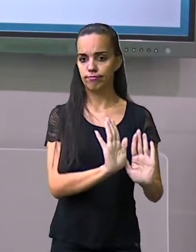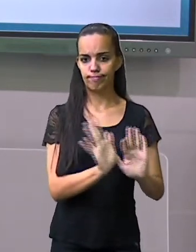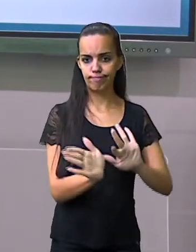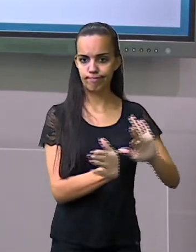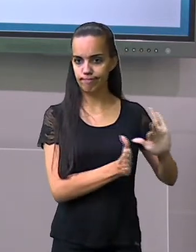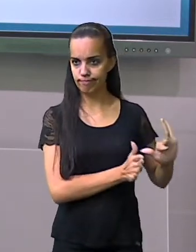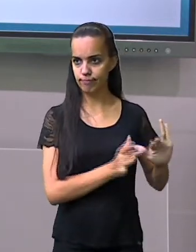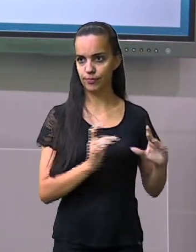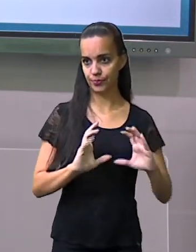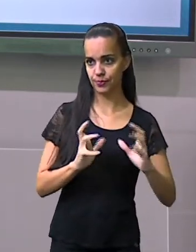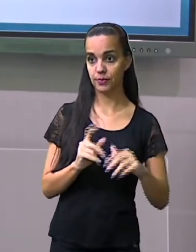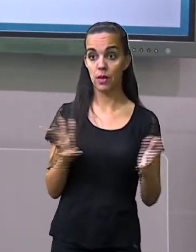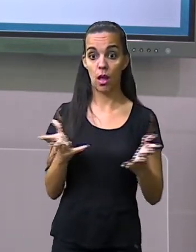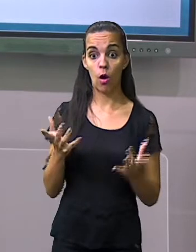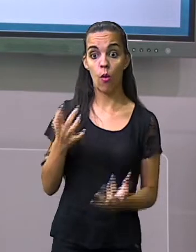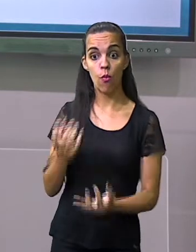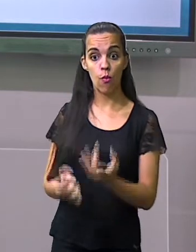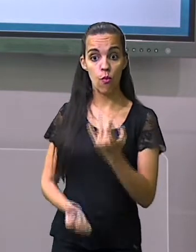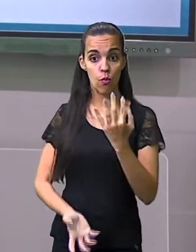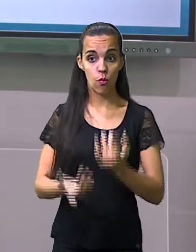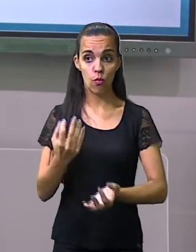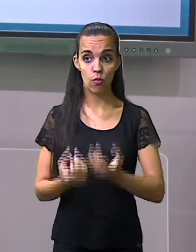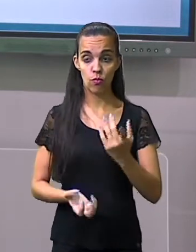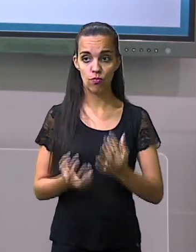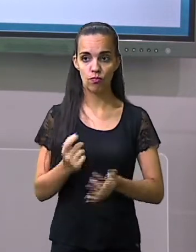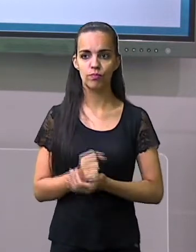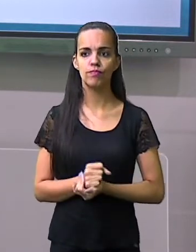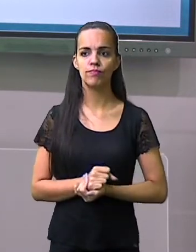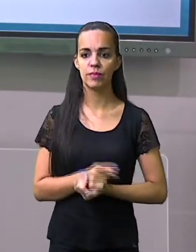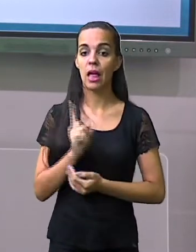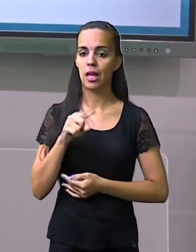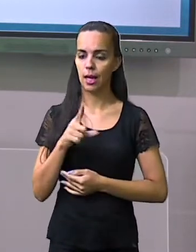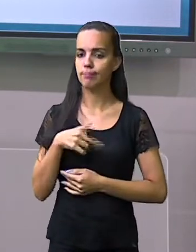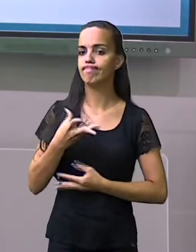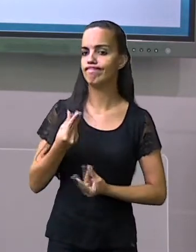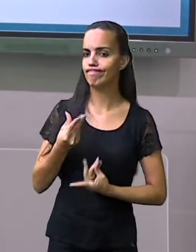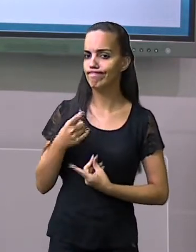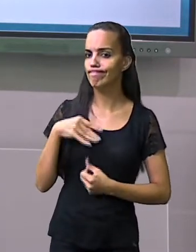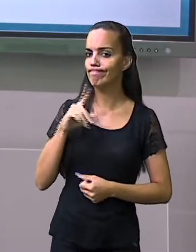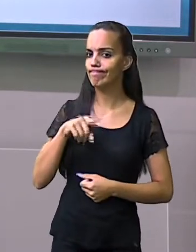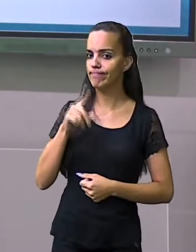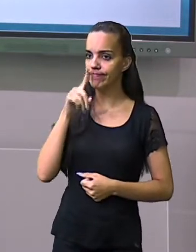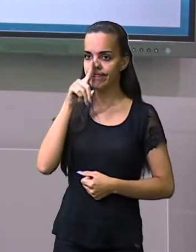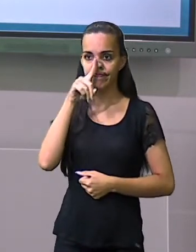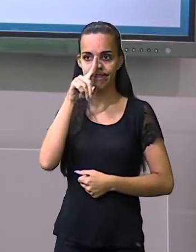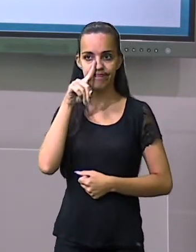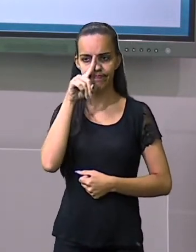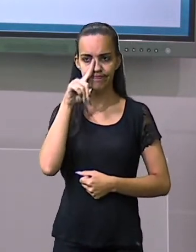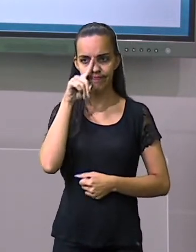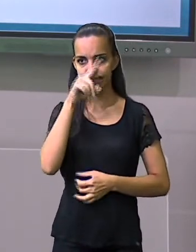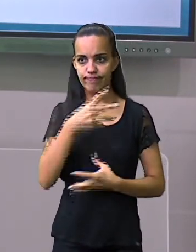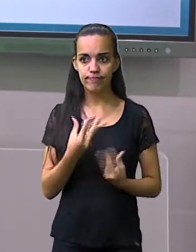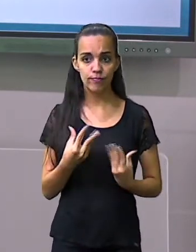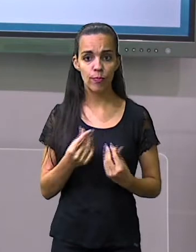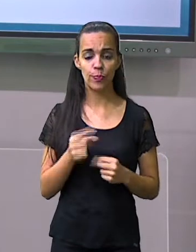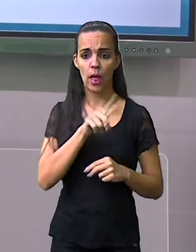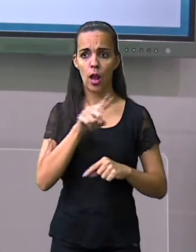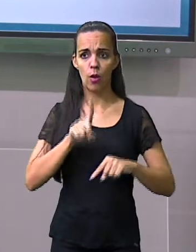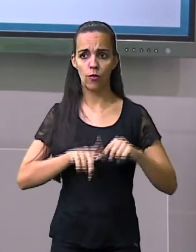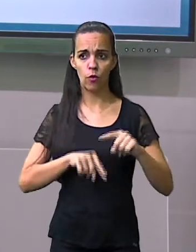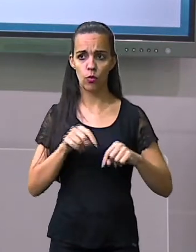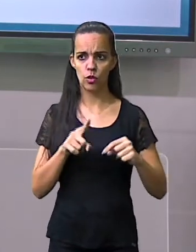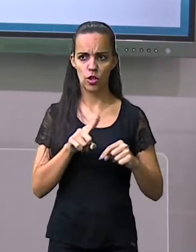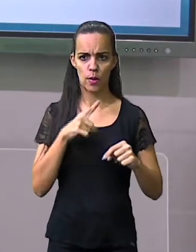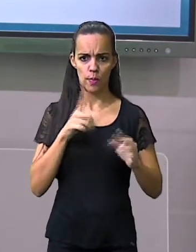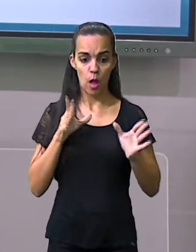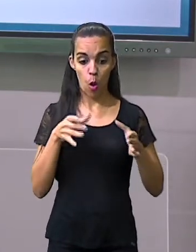Agora, nós vamos passar para a fogueira. A fogueira, sim, ela já é aí, né, um objeto, ela é uma